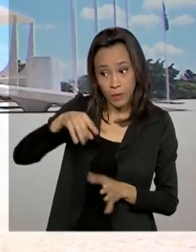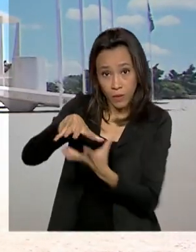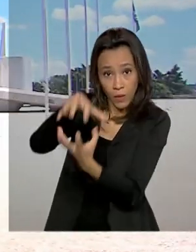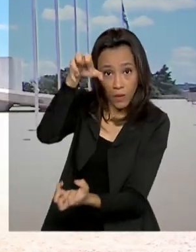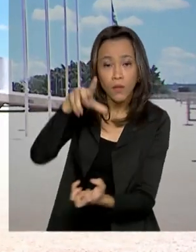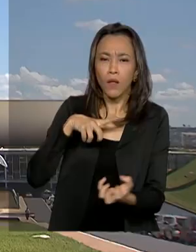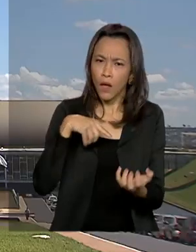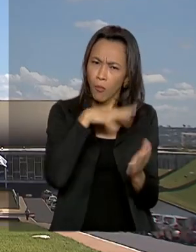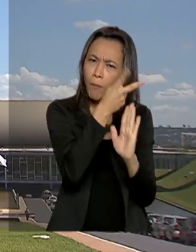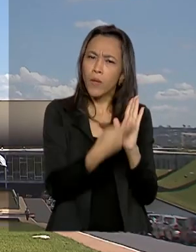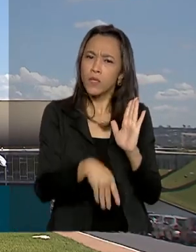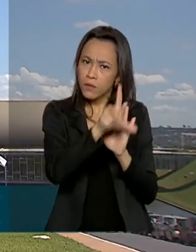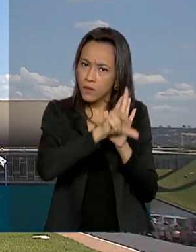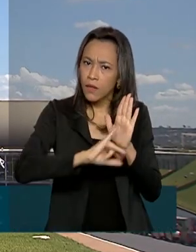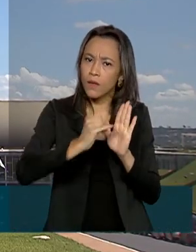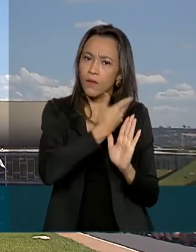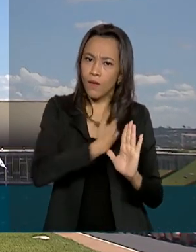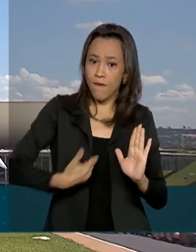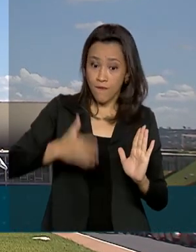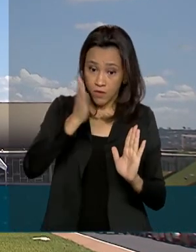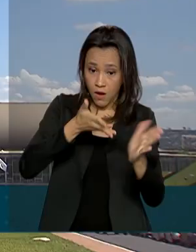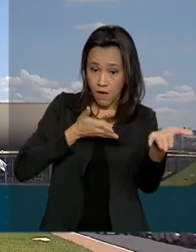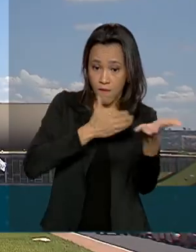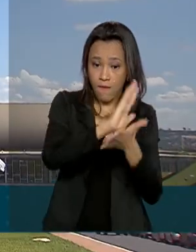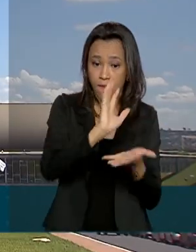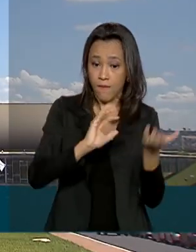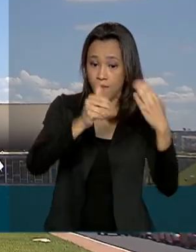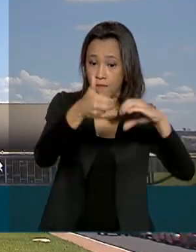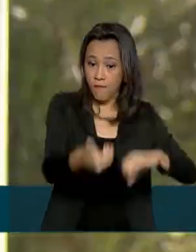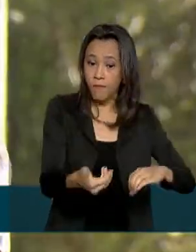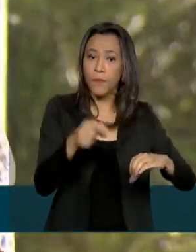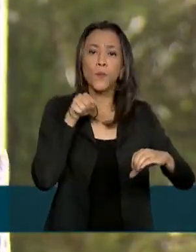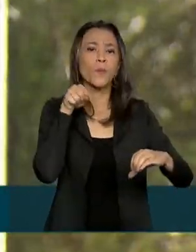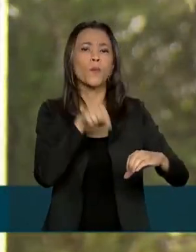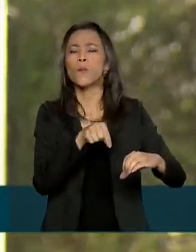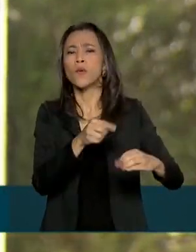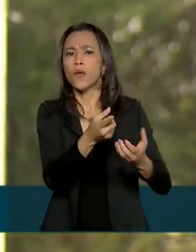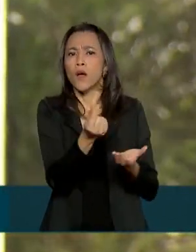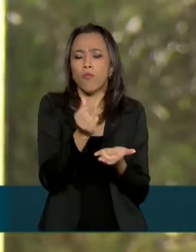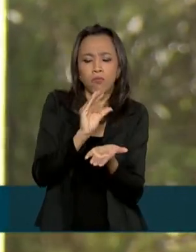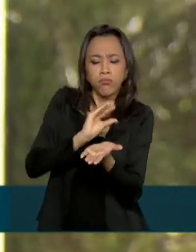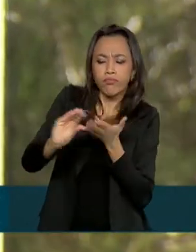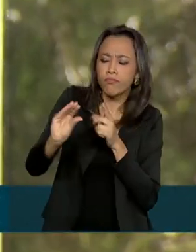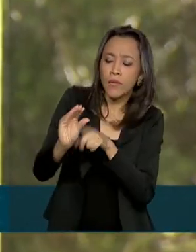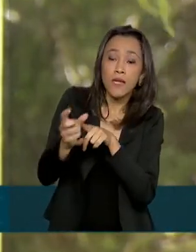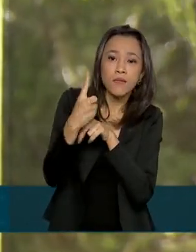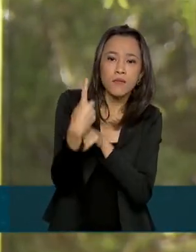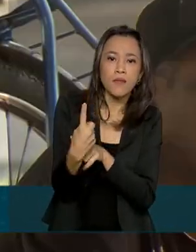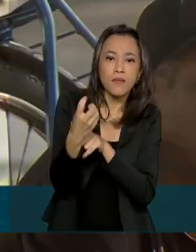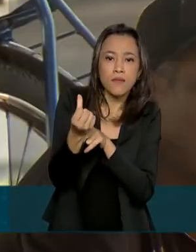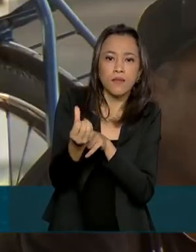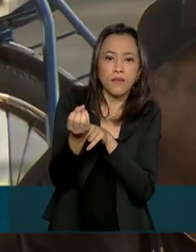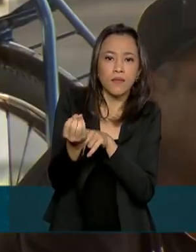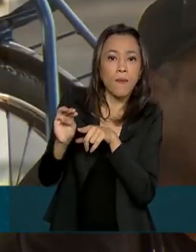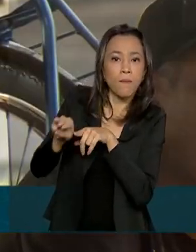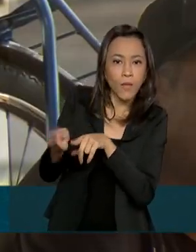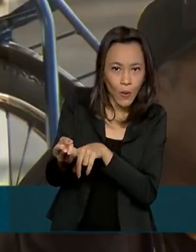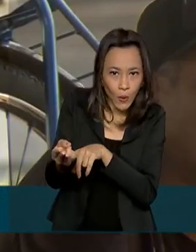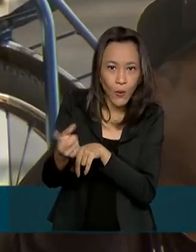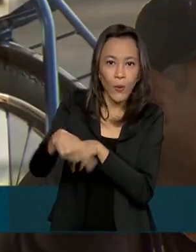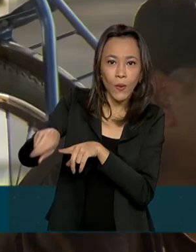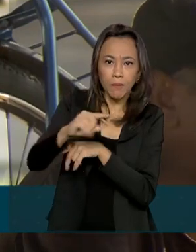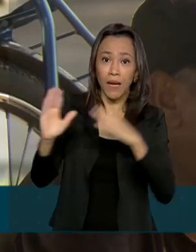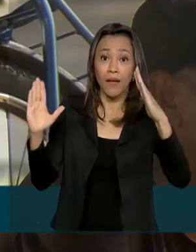lei do governo, já aprovado no Senado, vai destinar 160 milhões de reais para asilos